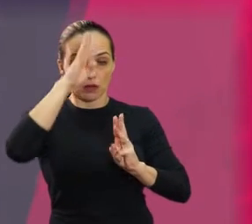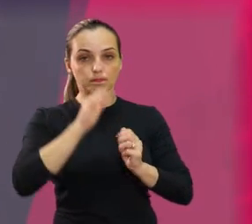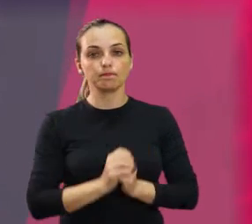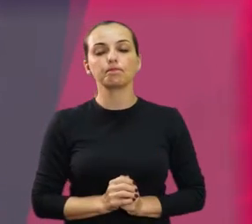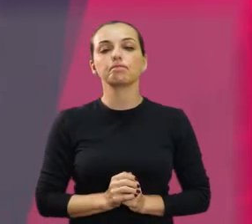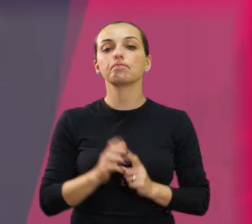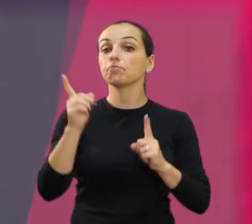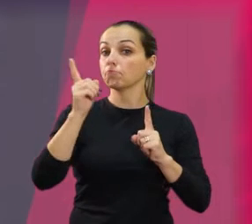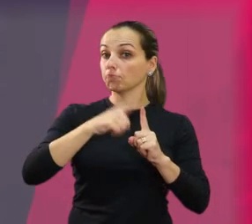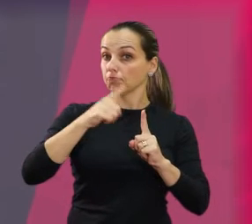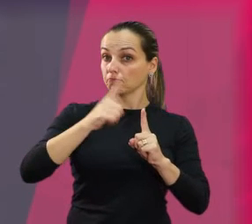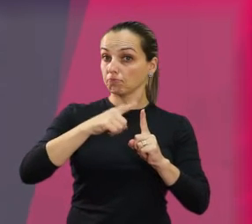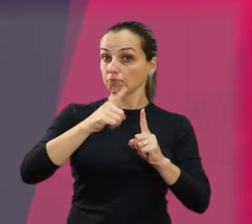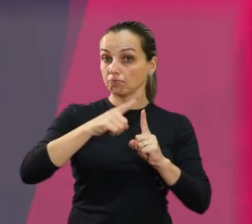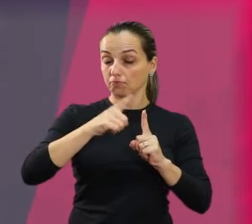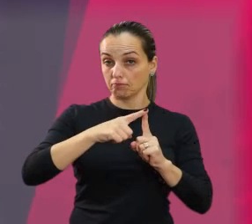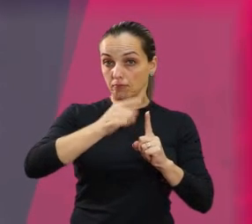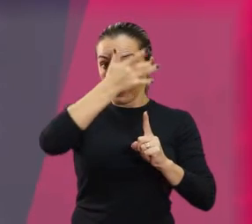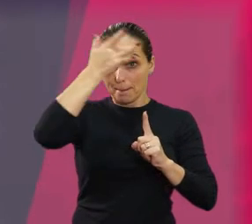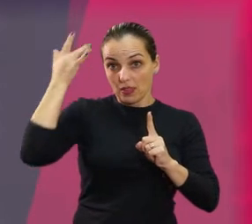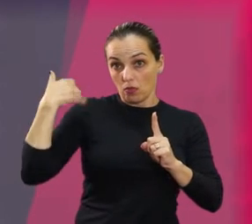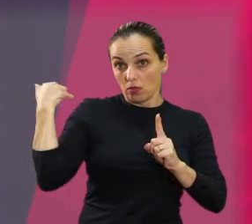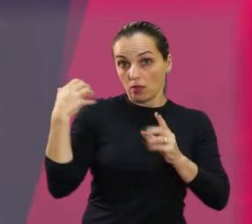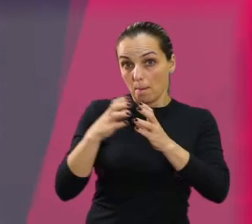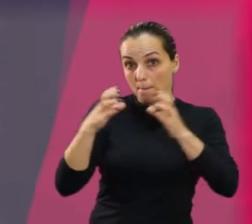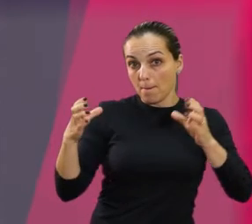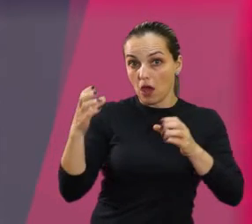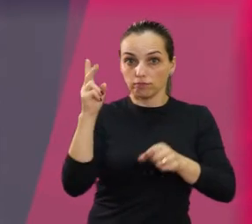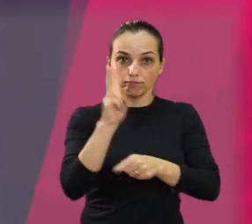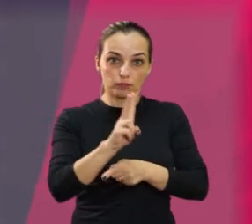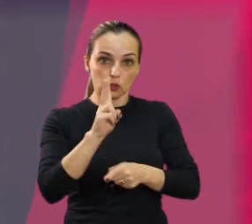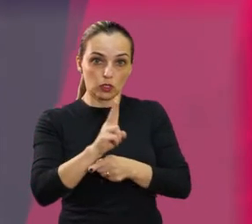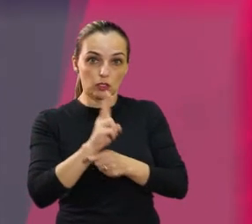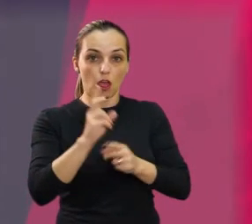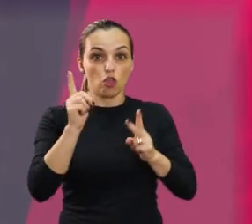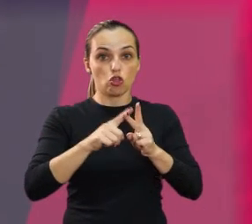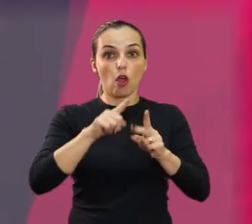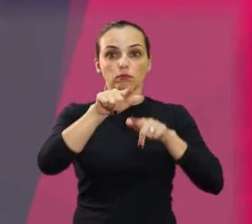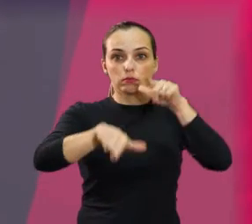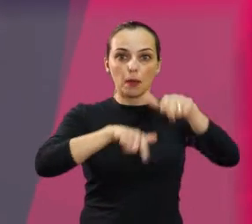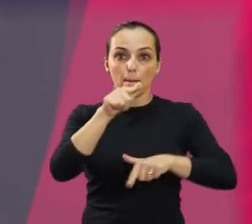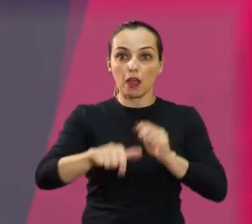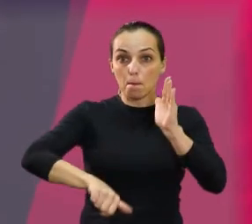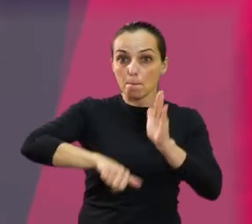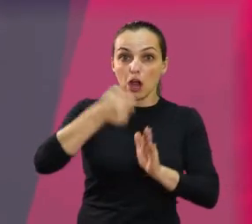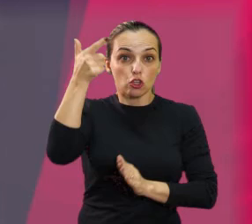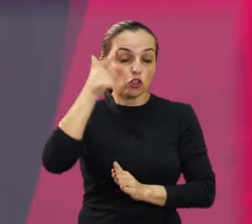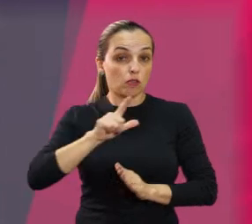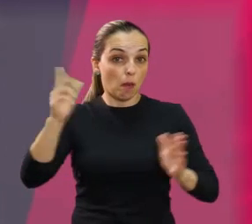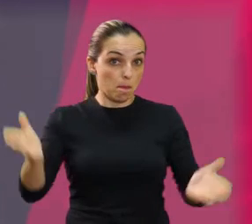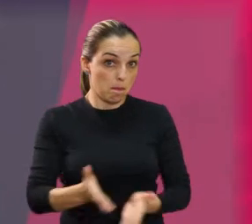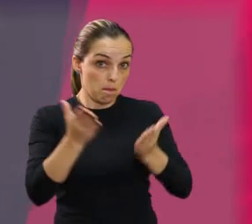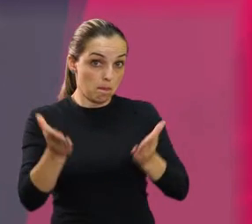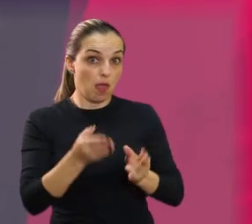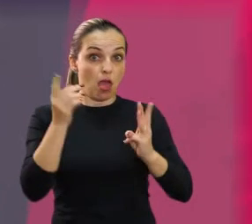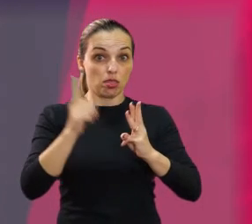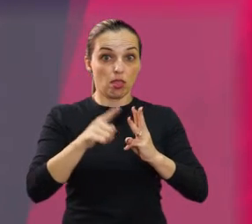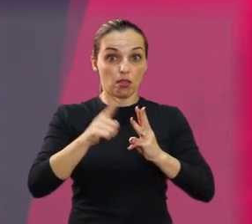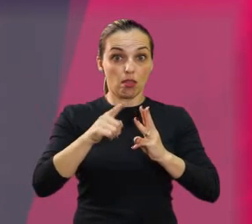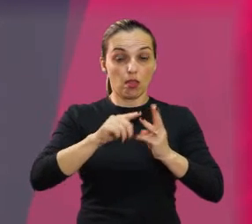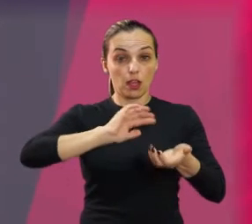2024. Defesa da terceira idade, incentivo ao primeiro emprego,